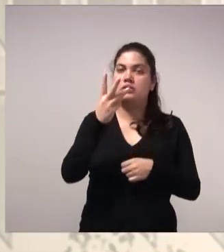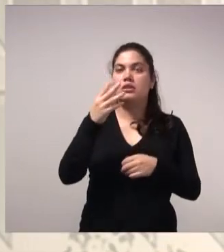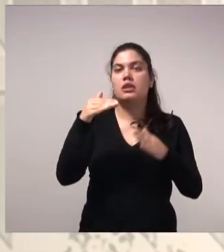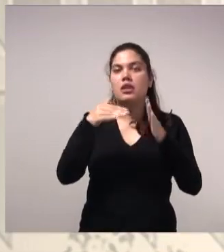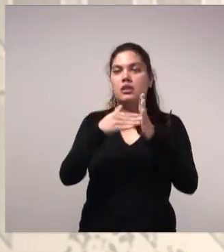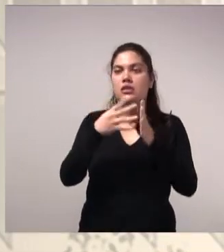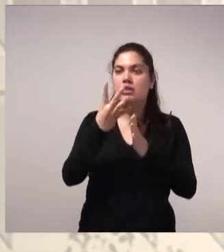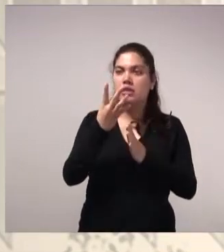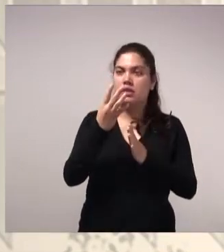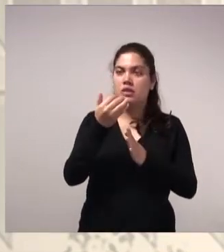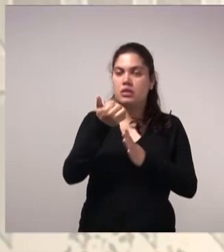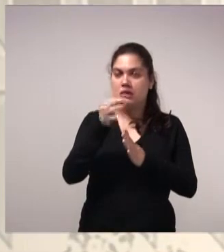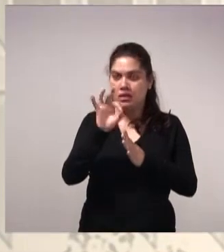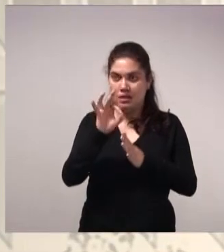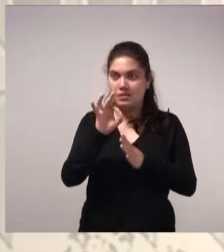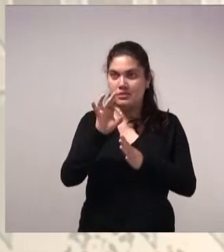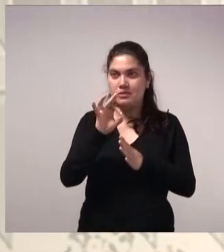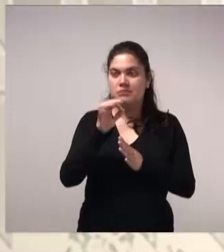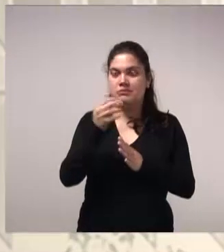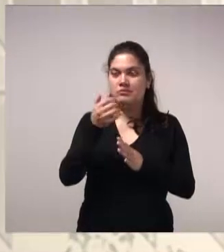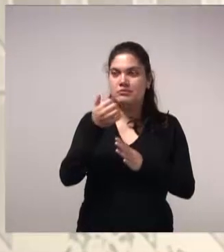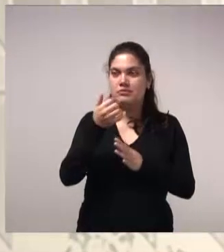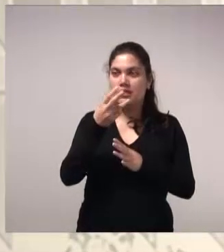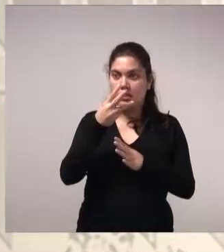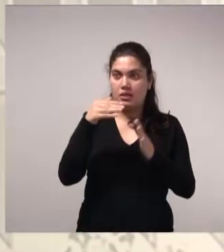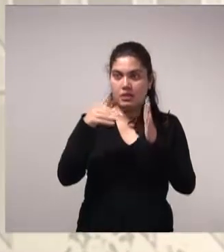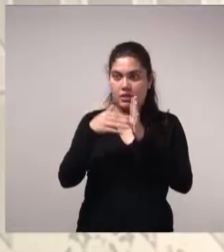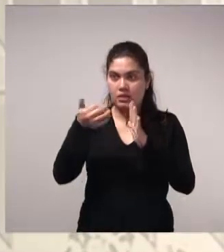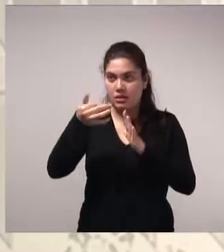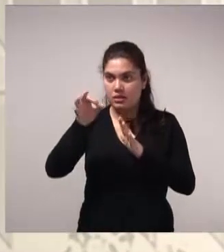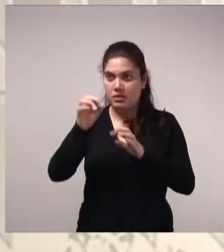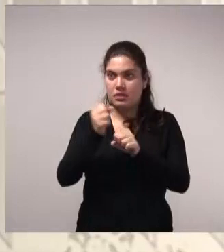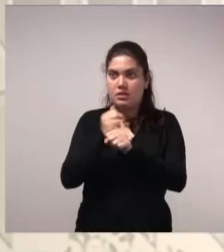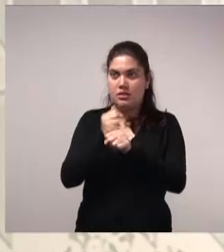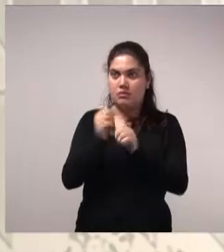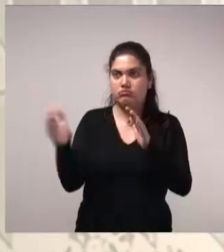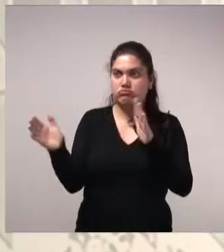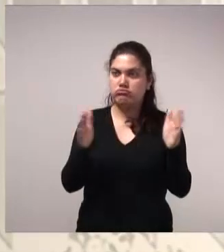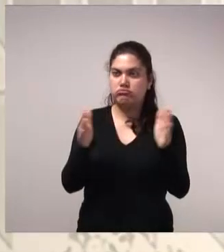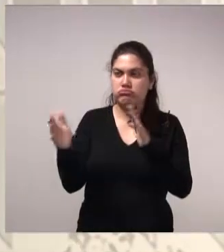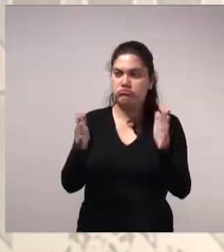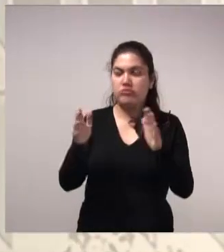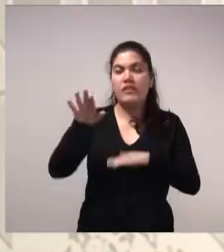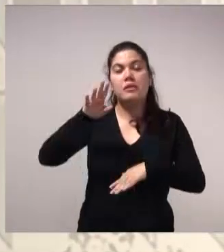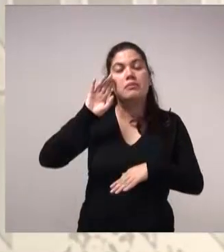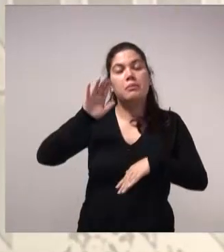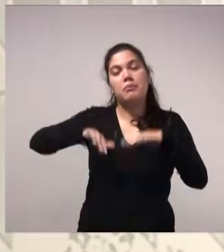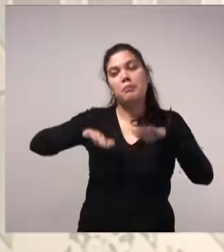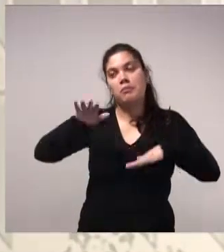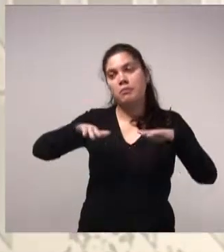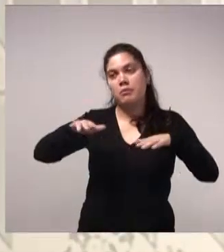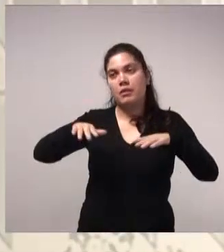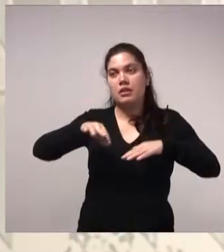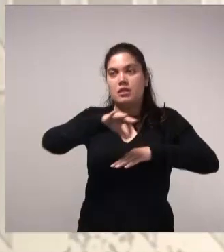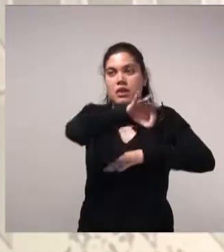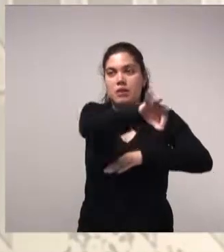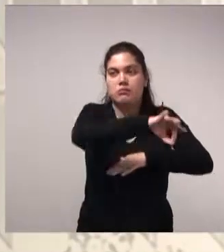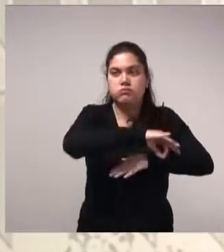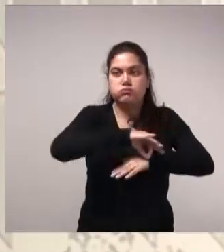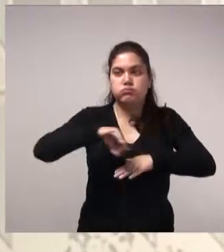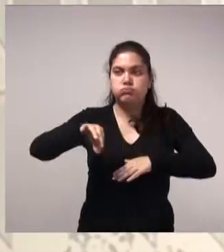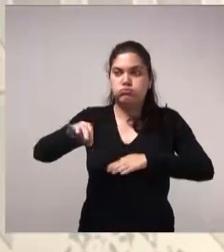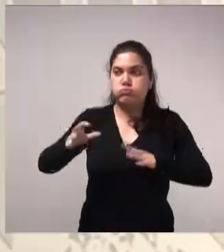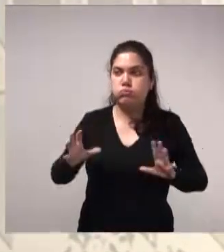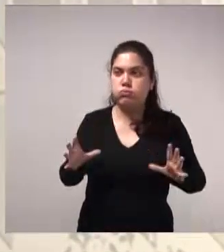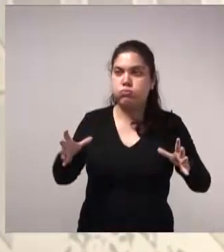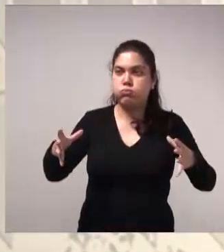anos, aproximadamente. Tudo vai depender do volume da cisterna. É o principal custo do sistema. Para residências de renda média